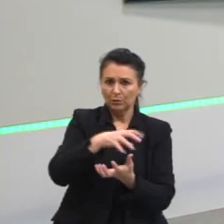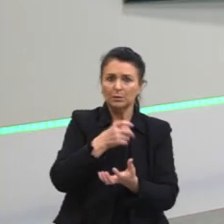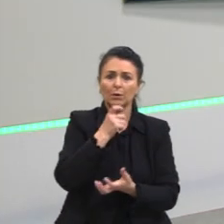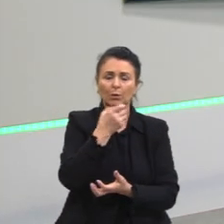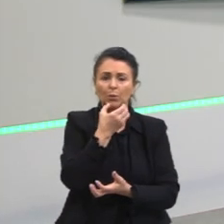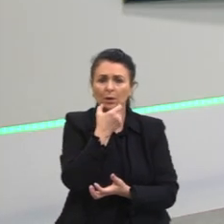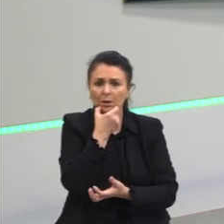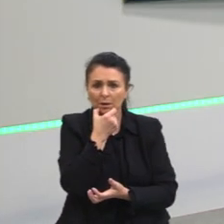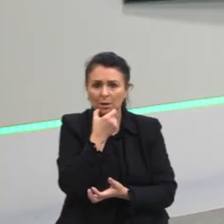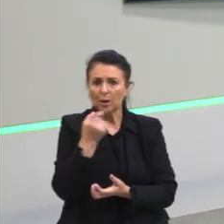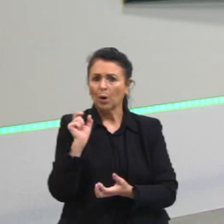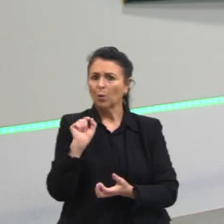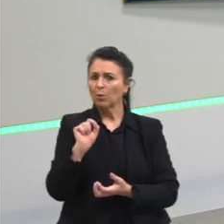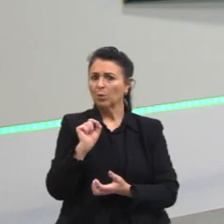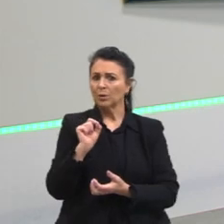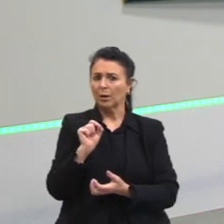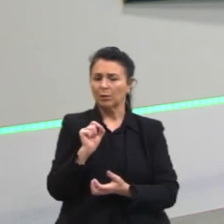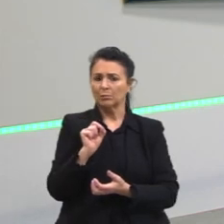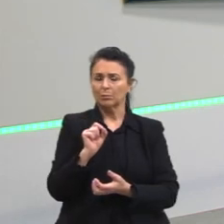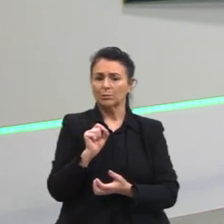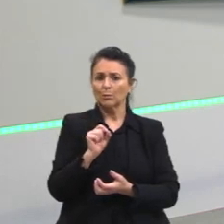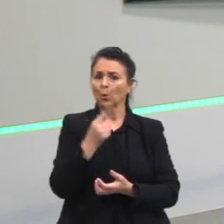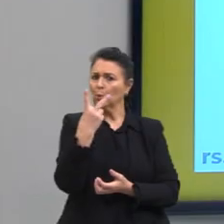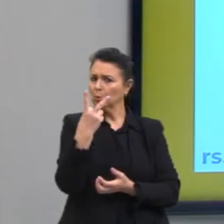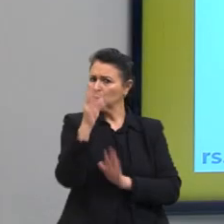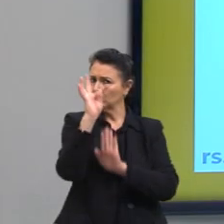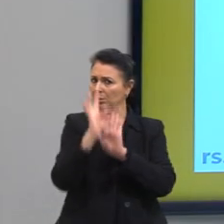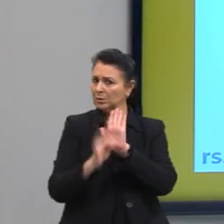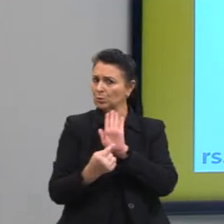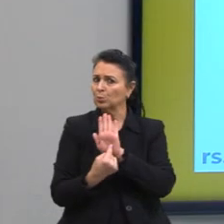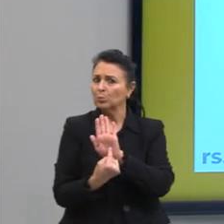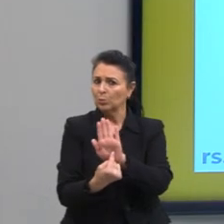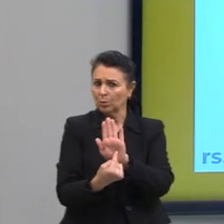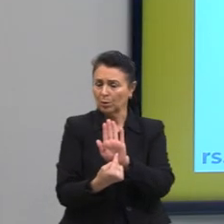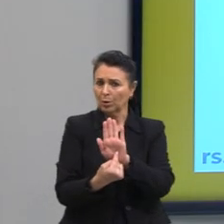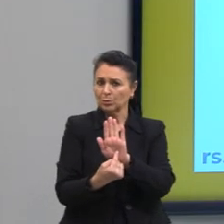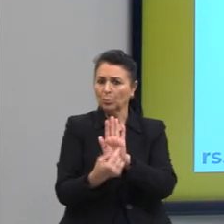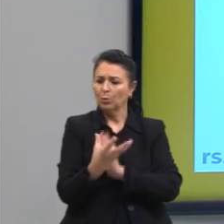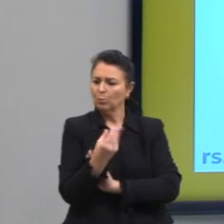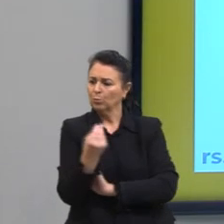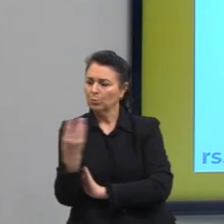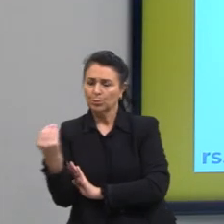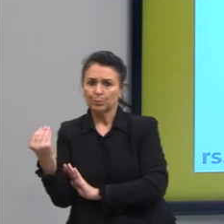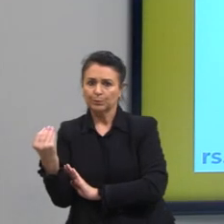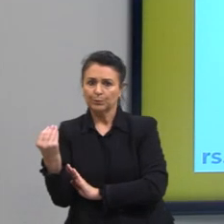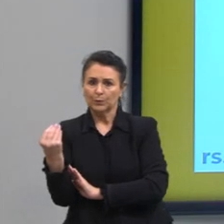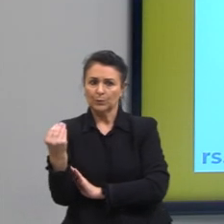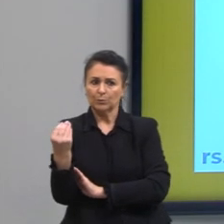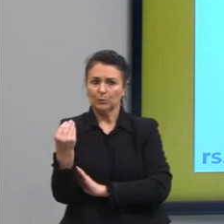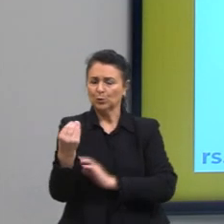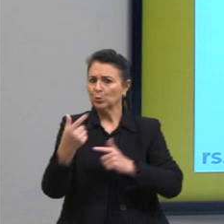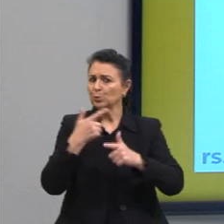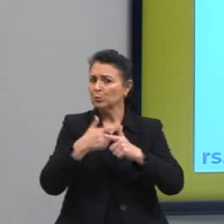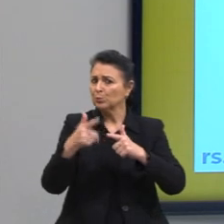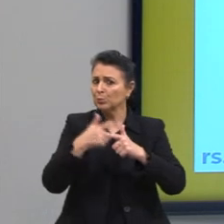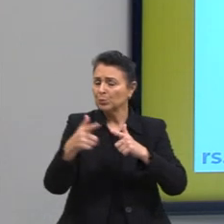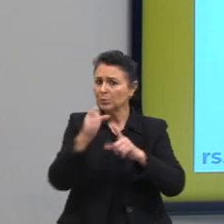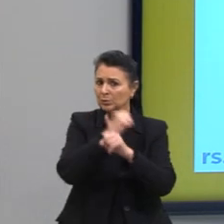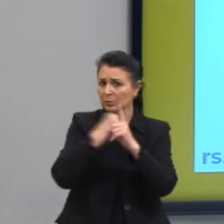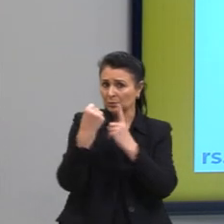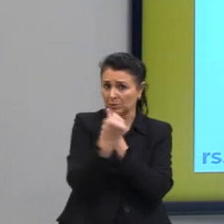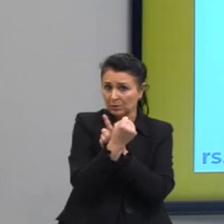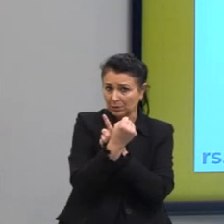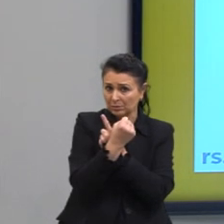demandas? Será que esses dois textos nos mostram a pluralidade das demandas sociais, como tinham várias